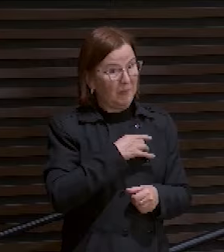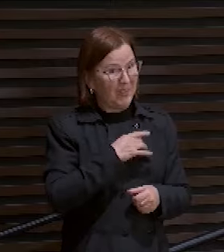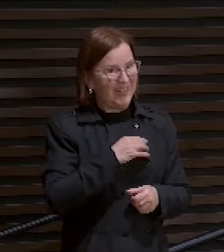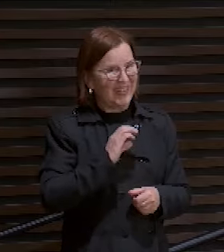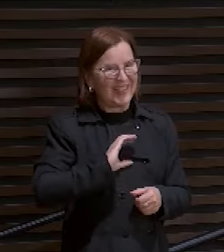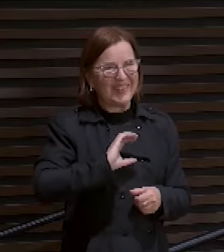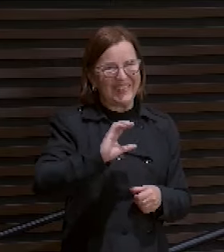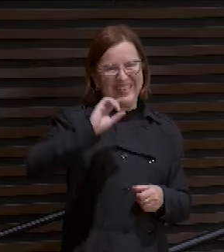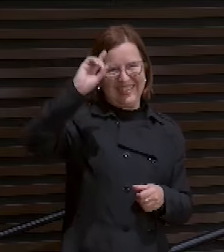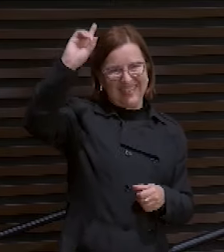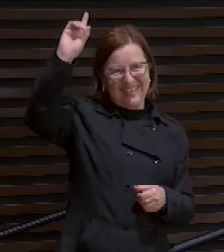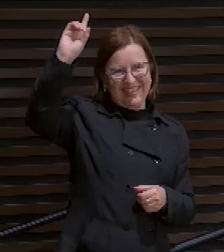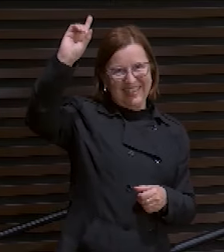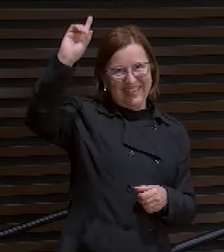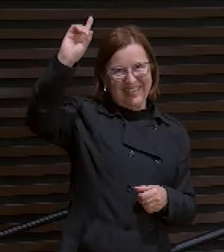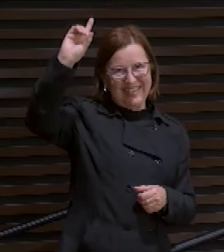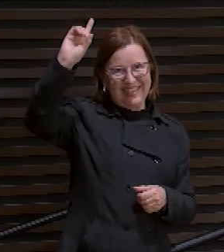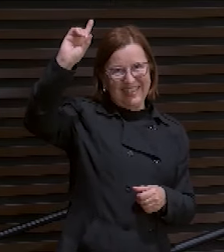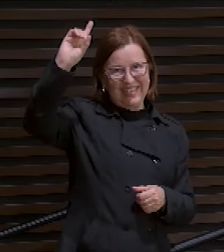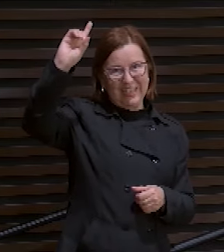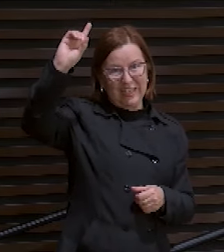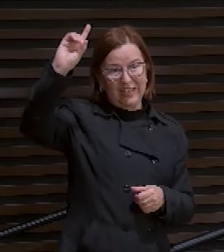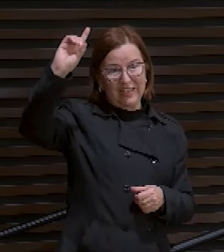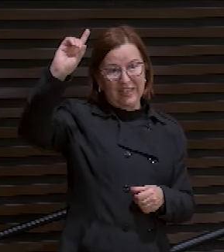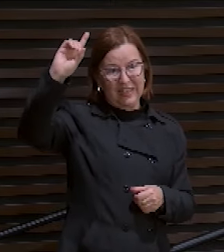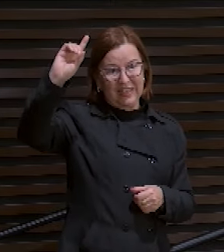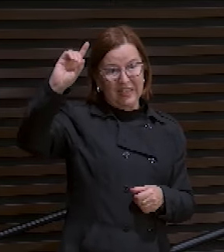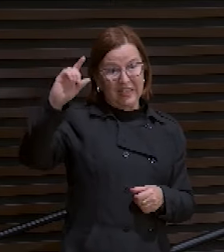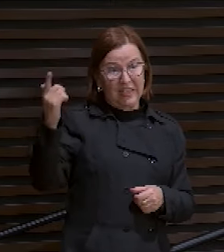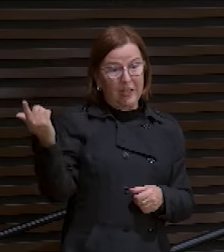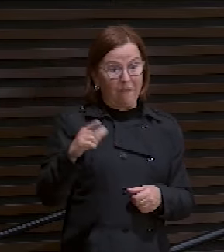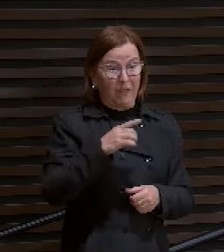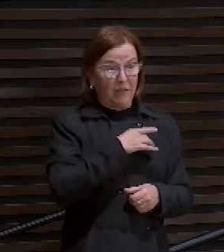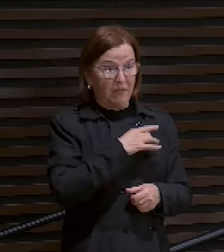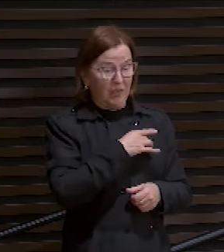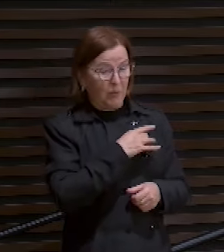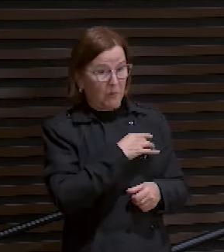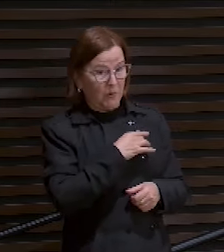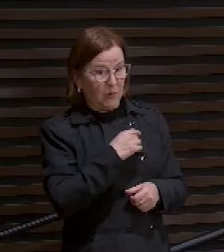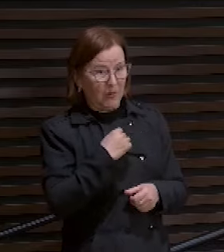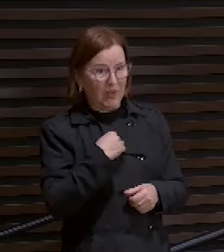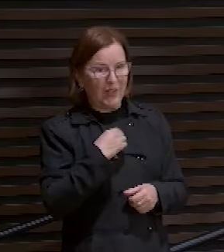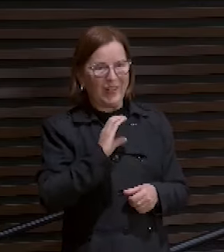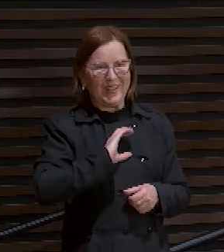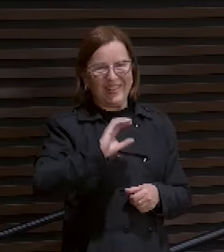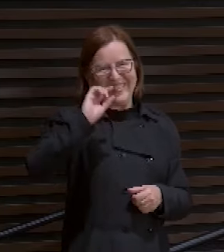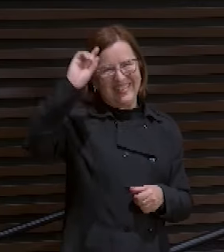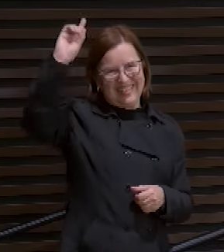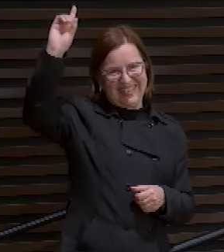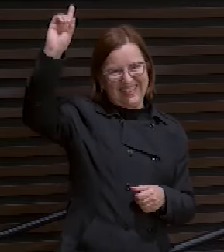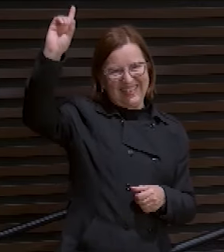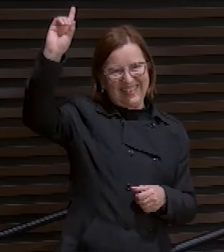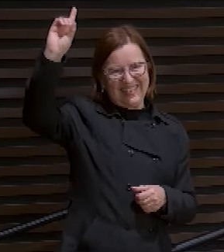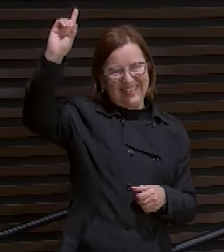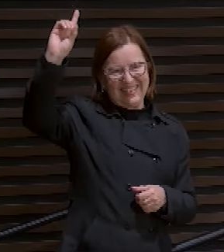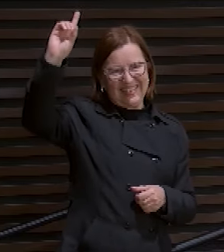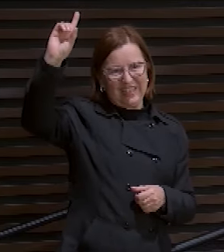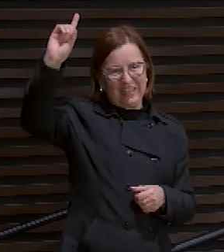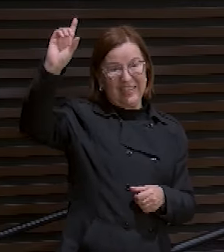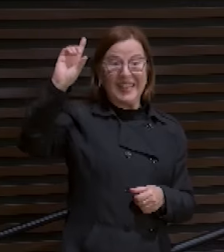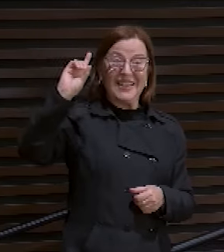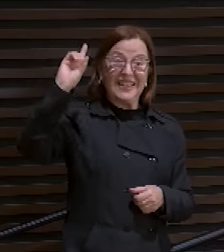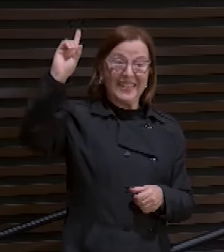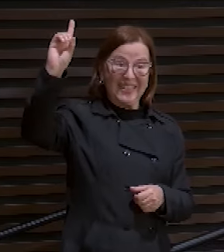Confiarei em ti. Em me vindo o temor. Hei de confiar em ti. Em